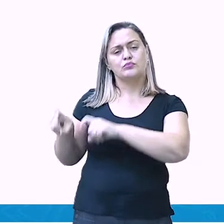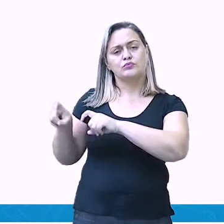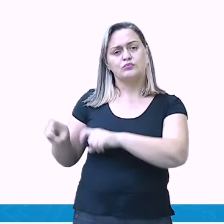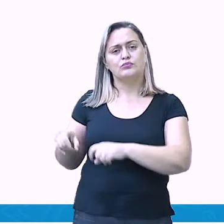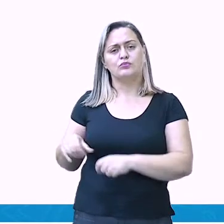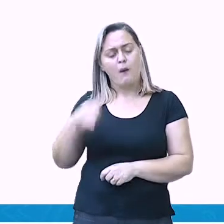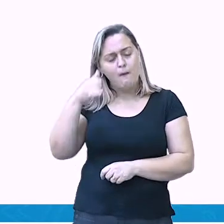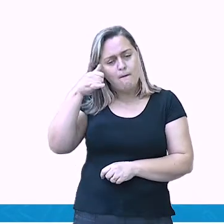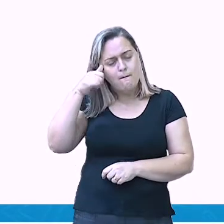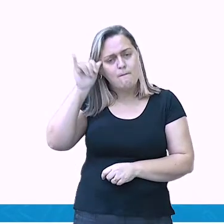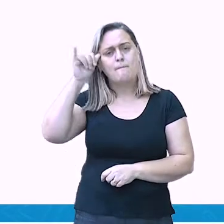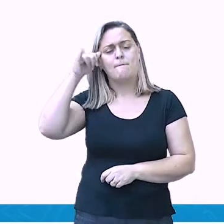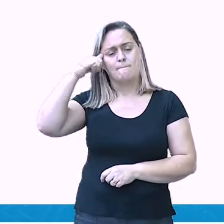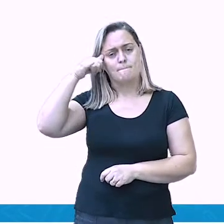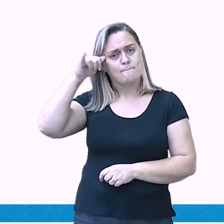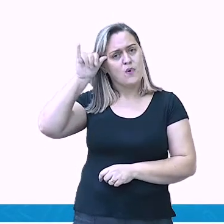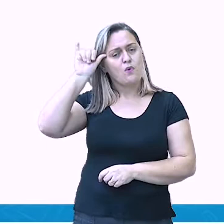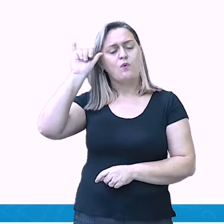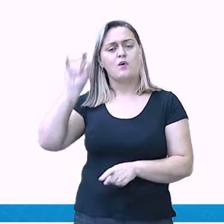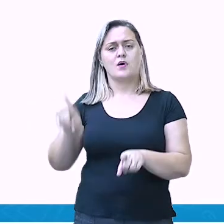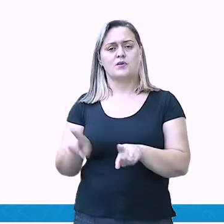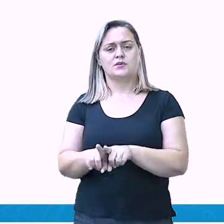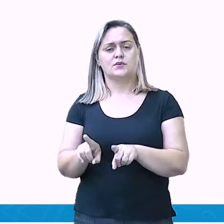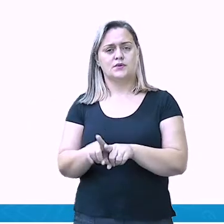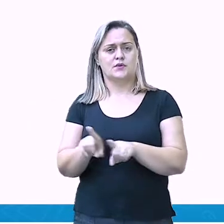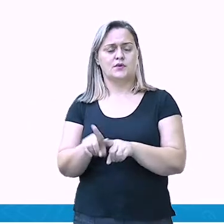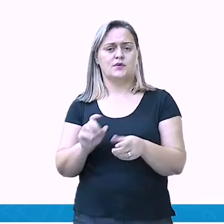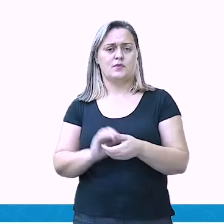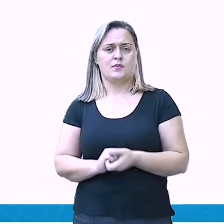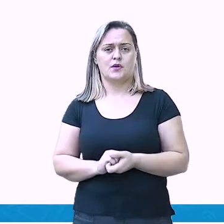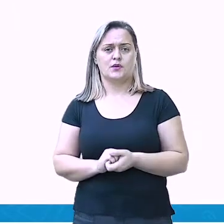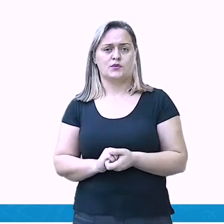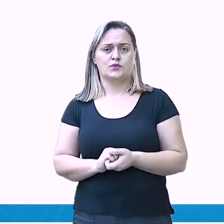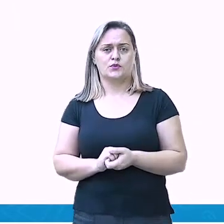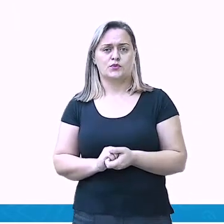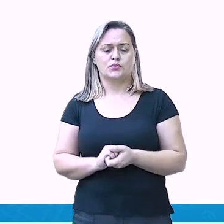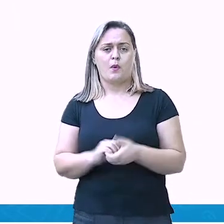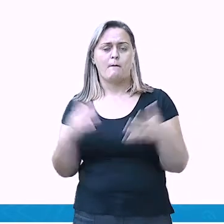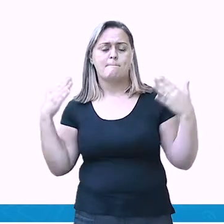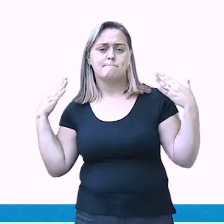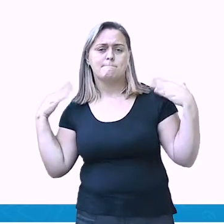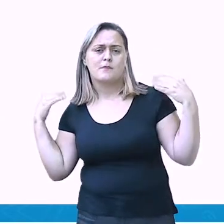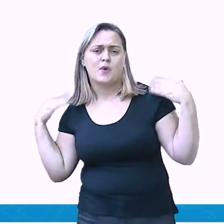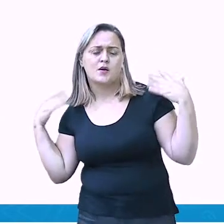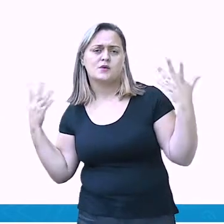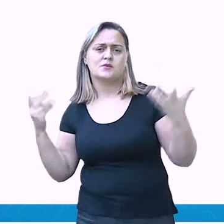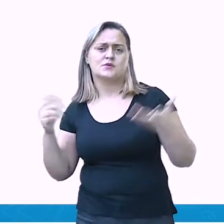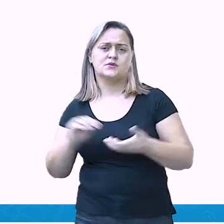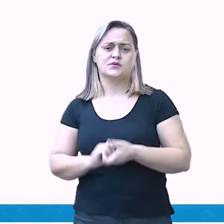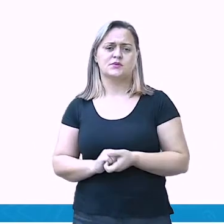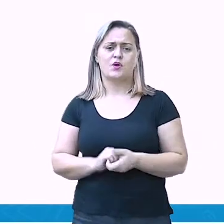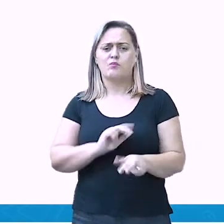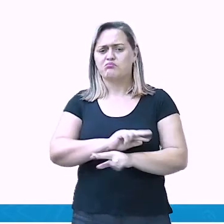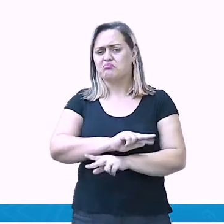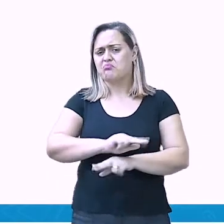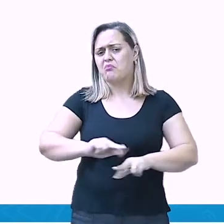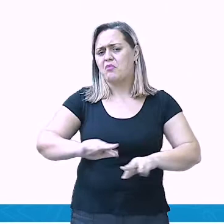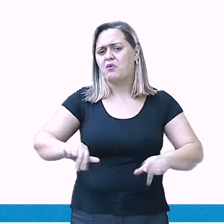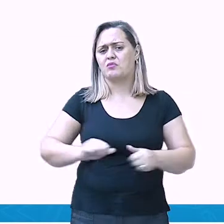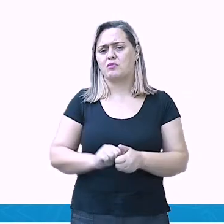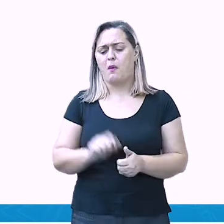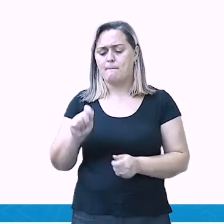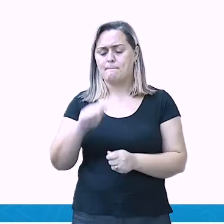civicultura, conservação ambiental, turismo rural, ecoturismo, entre outras.